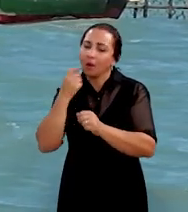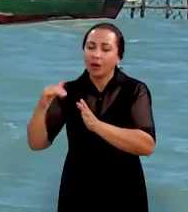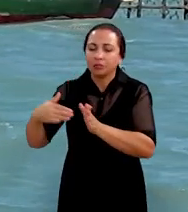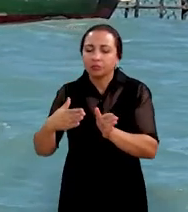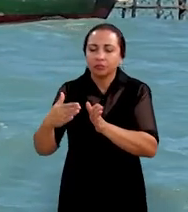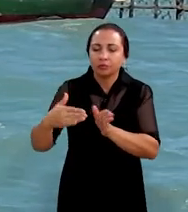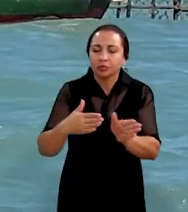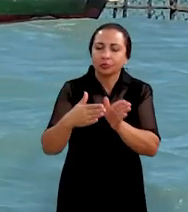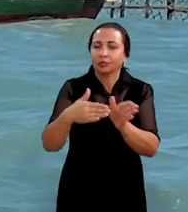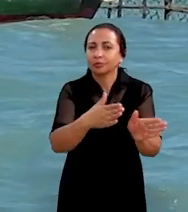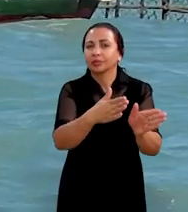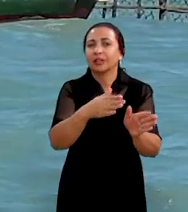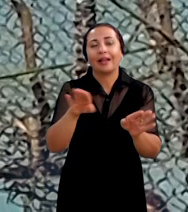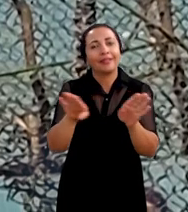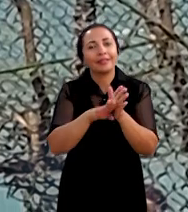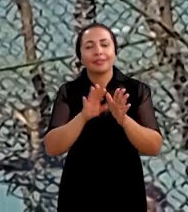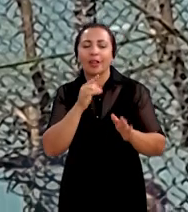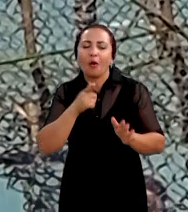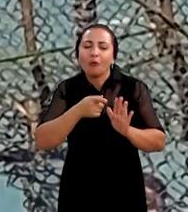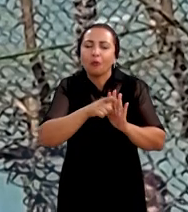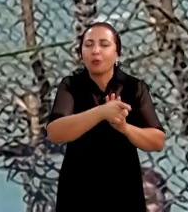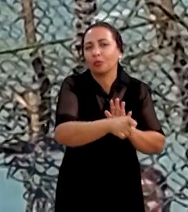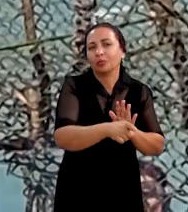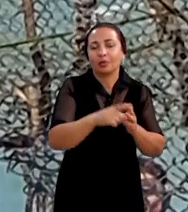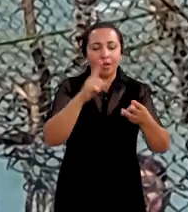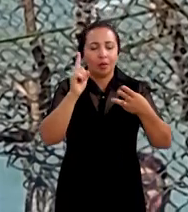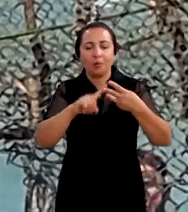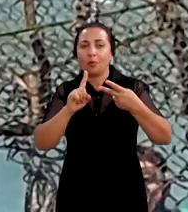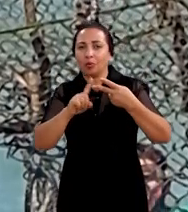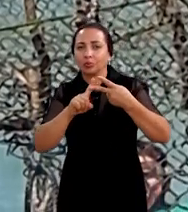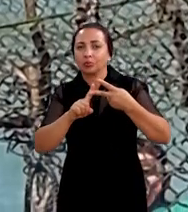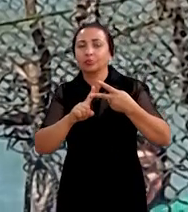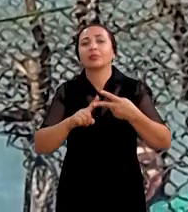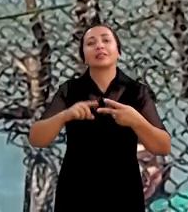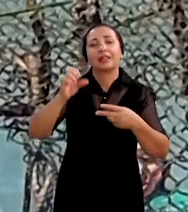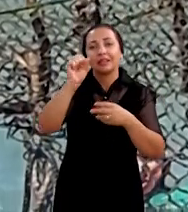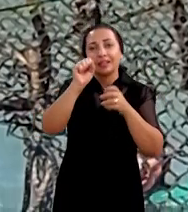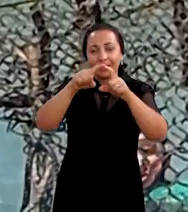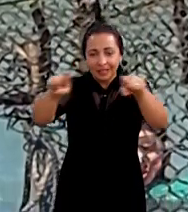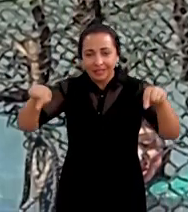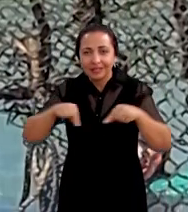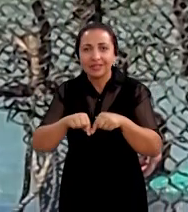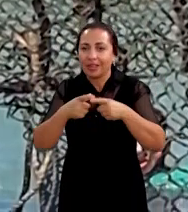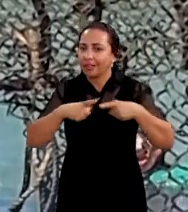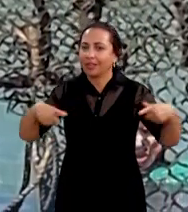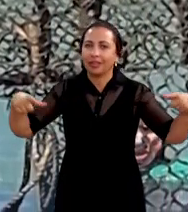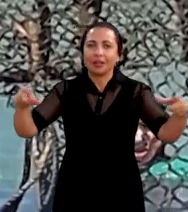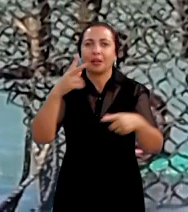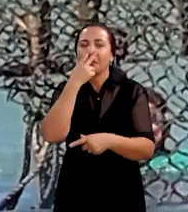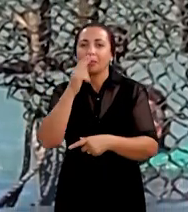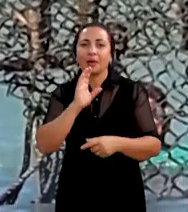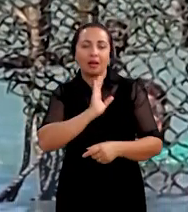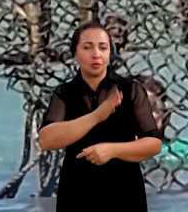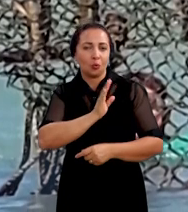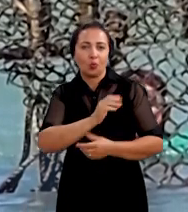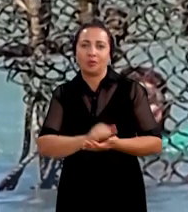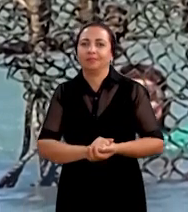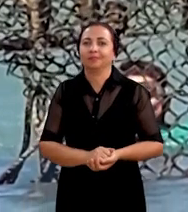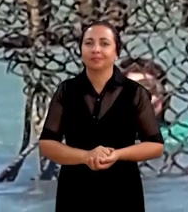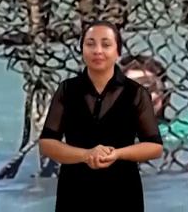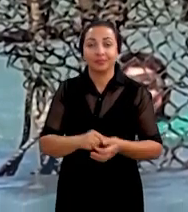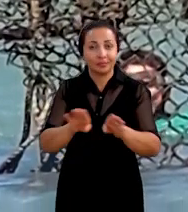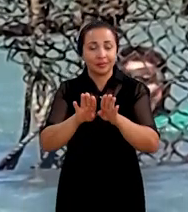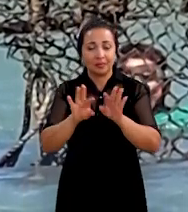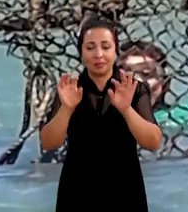interior do curral. A outra estrutura é chamada de sala grande. Parece um coração, também feito de